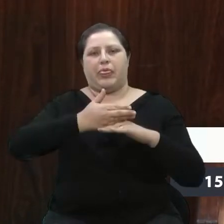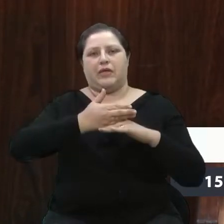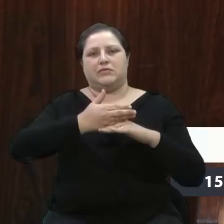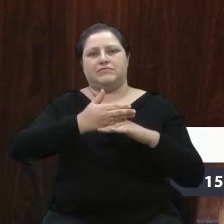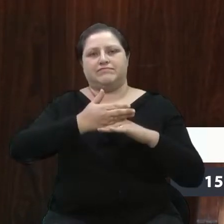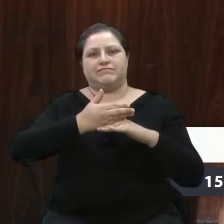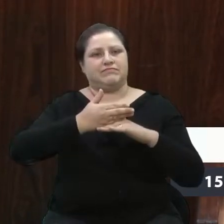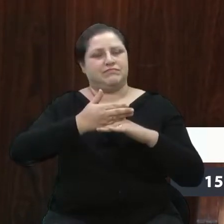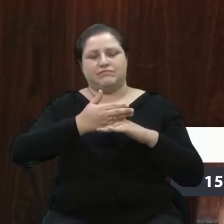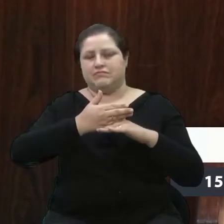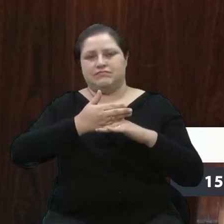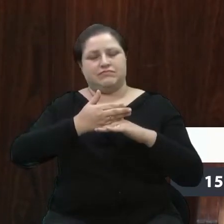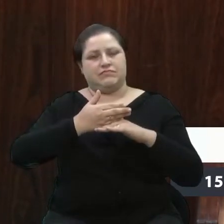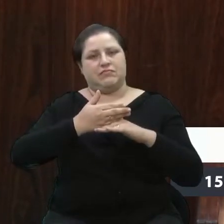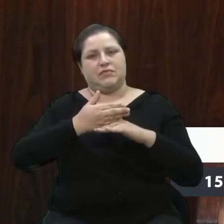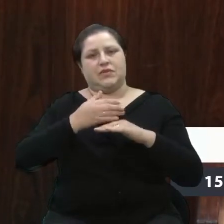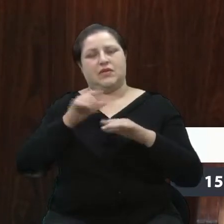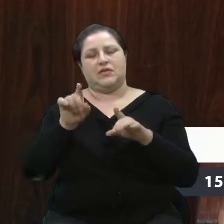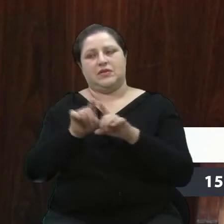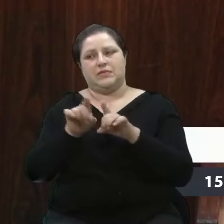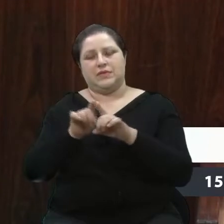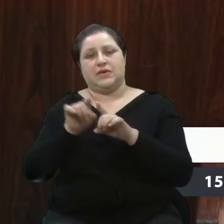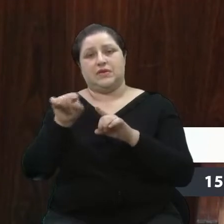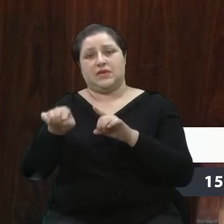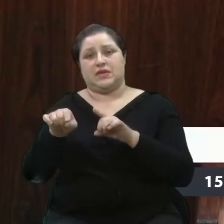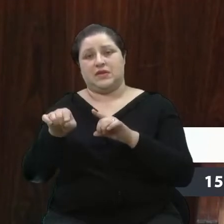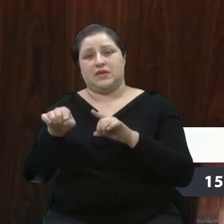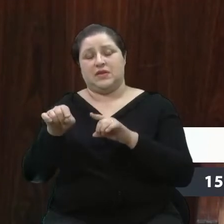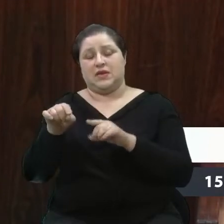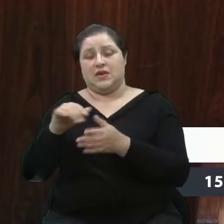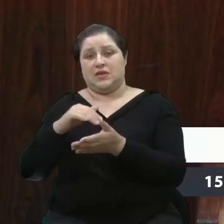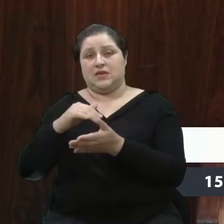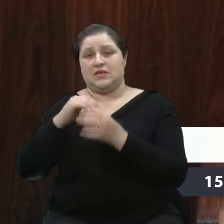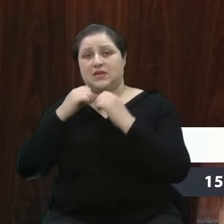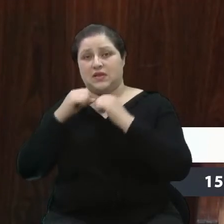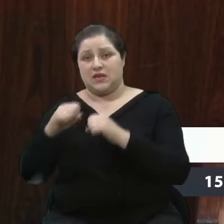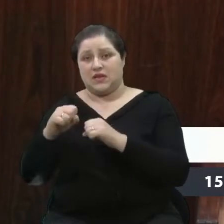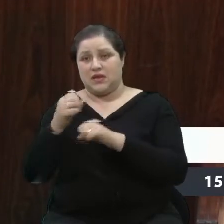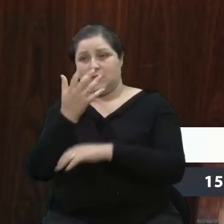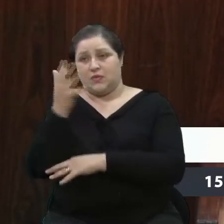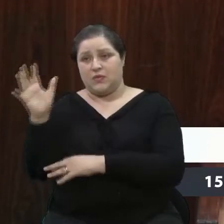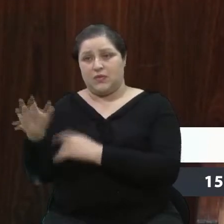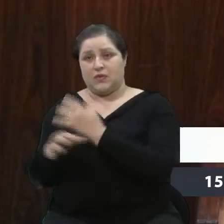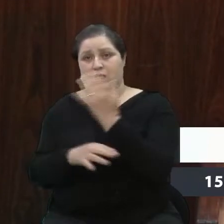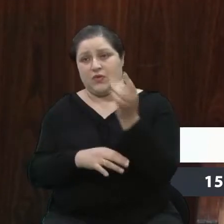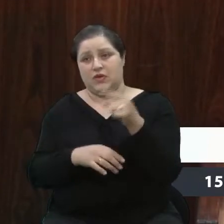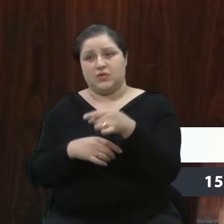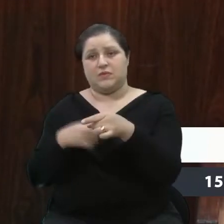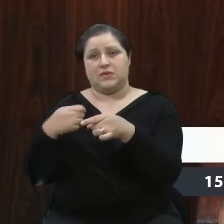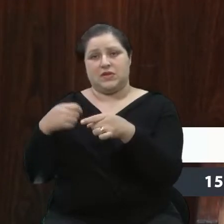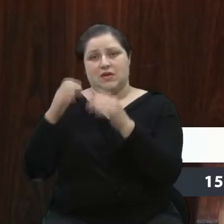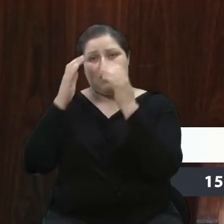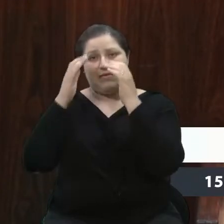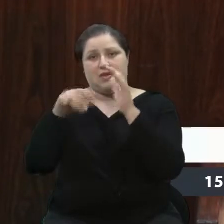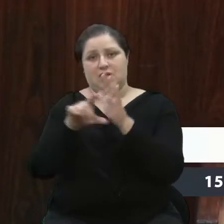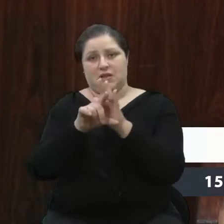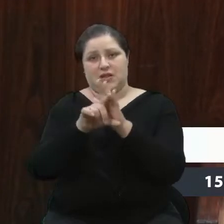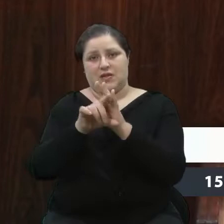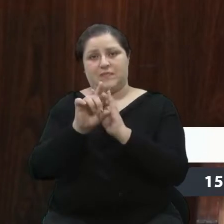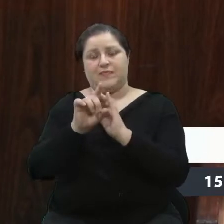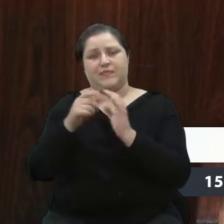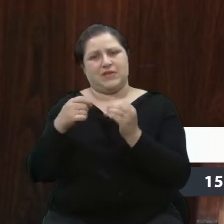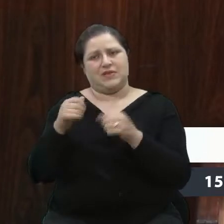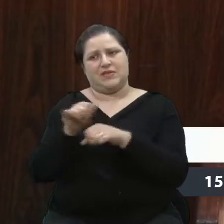nas questões legais, muitas das vezes. Mas enfim, nós precisamos encontrar uma alternativa, porque são muitos casos. Lá no bairro, o Planalto vocês